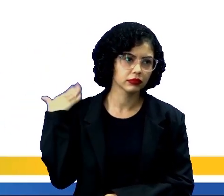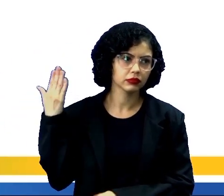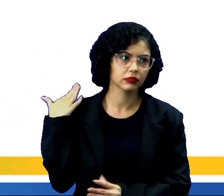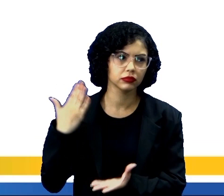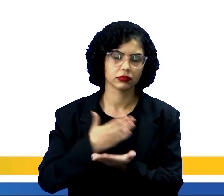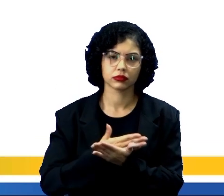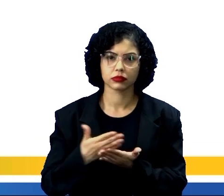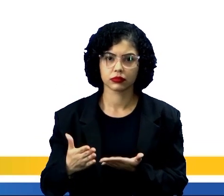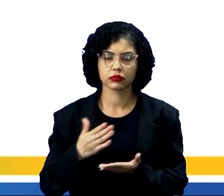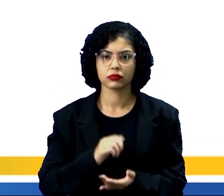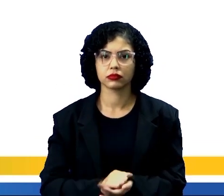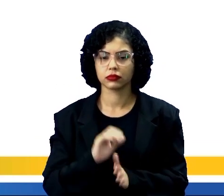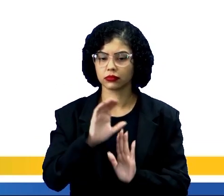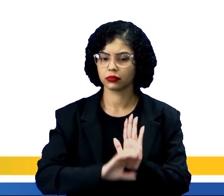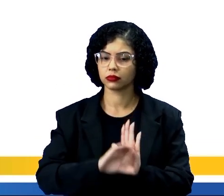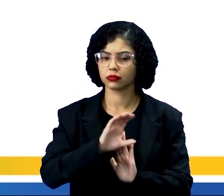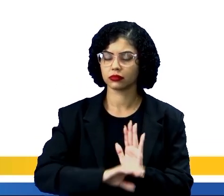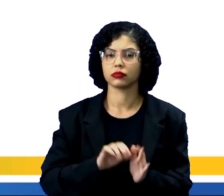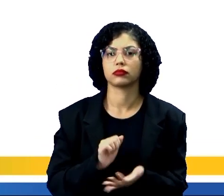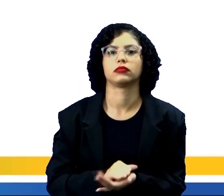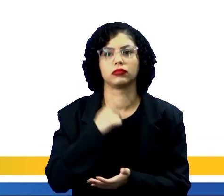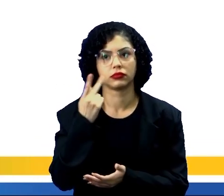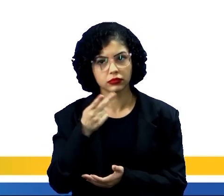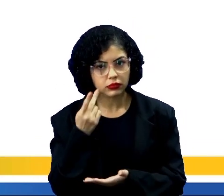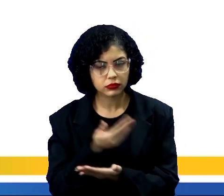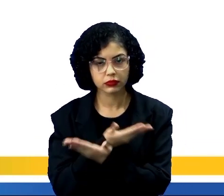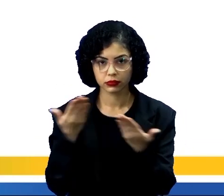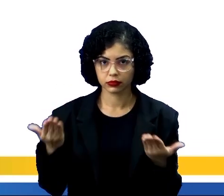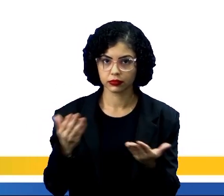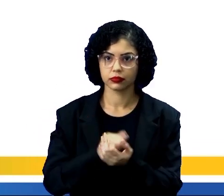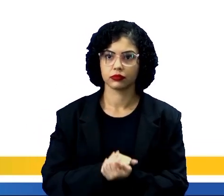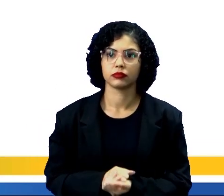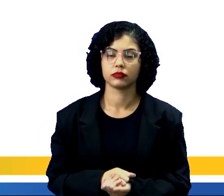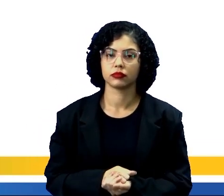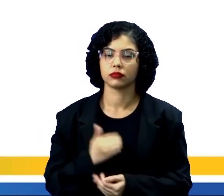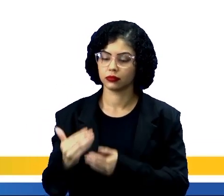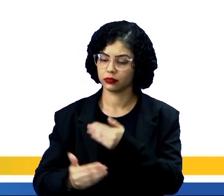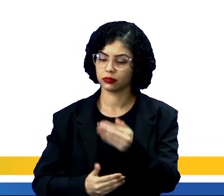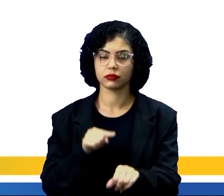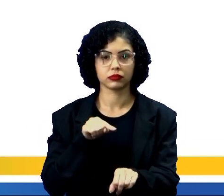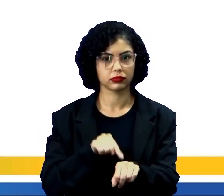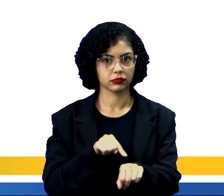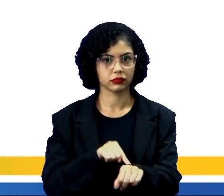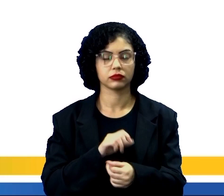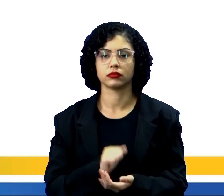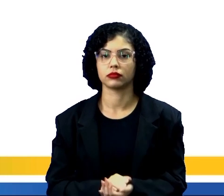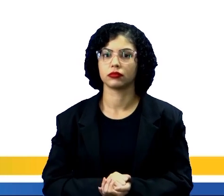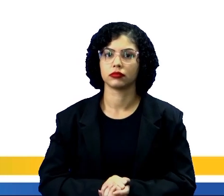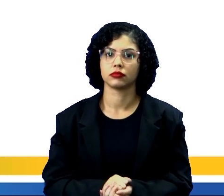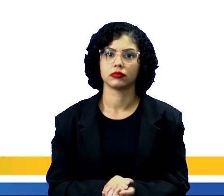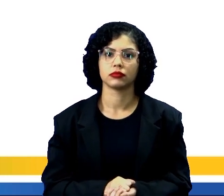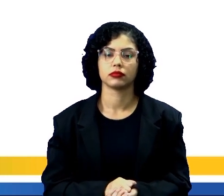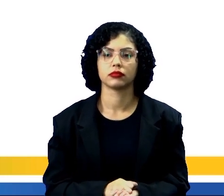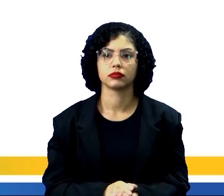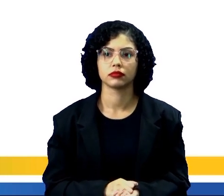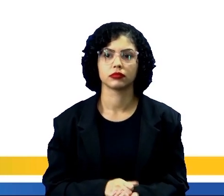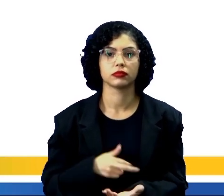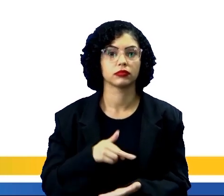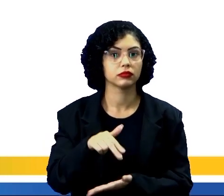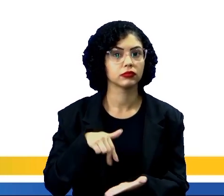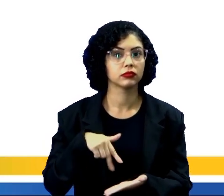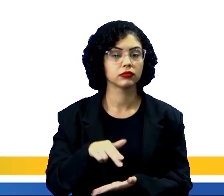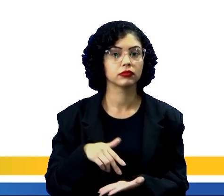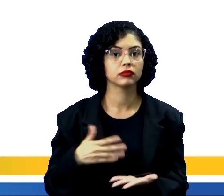começo, do nosso conteúdo, eu falei para vocês. Então, durante algum tempo, Por muito tempo, aliás, eles